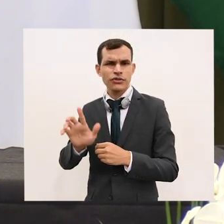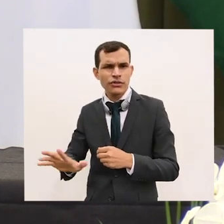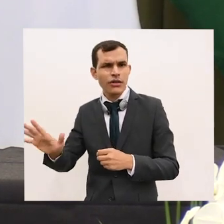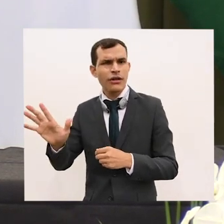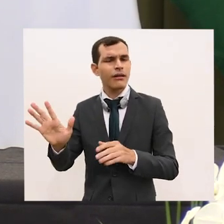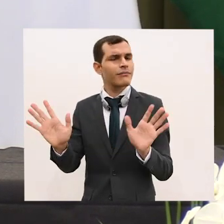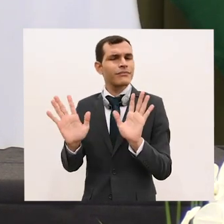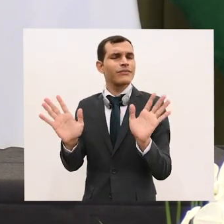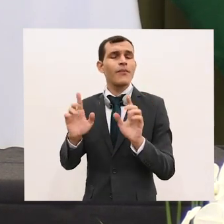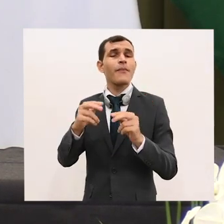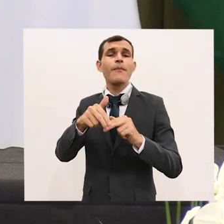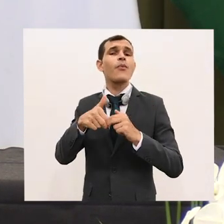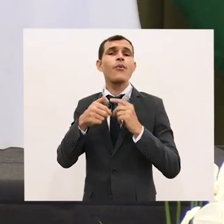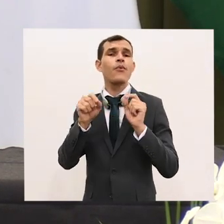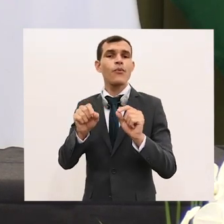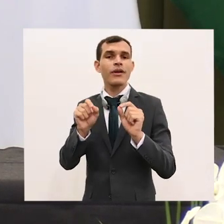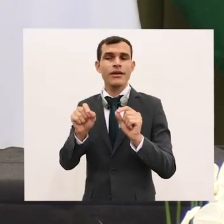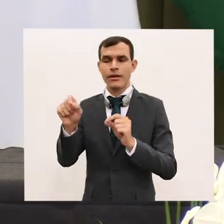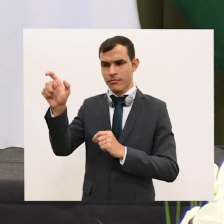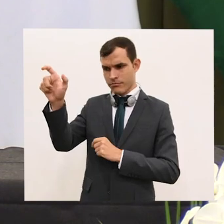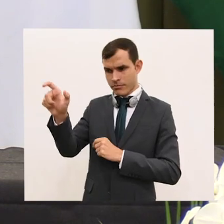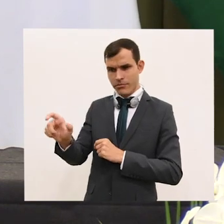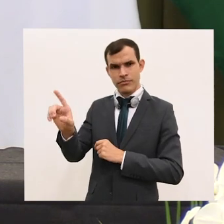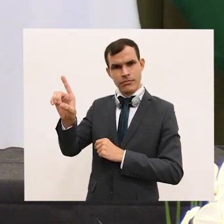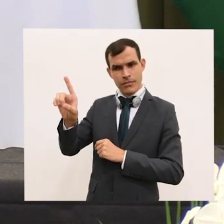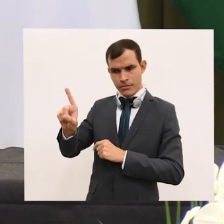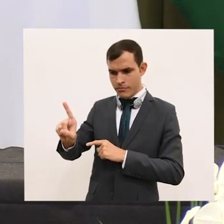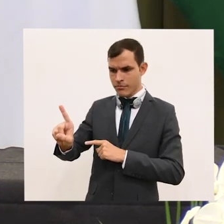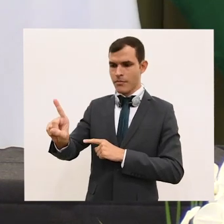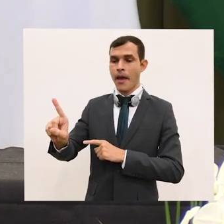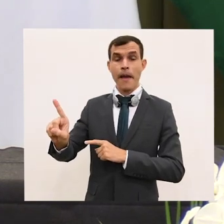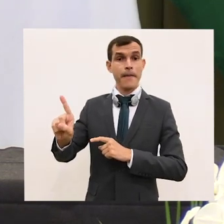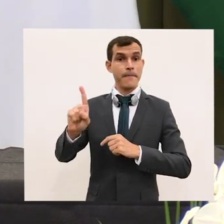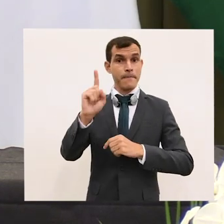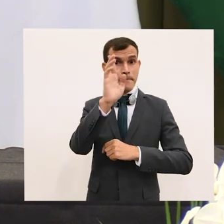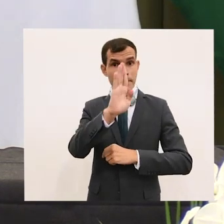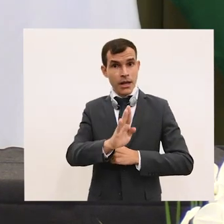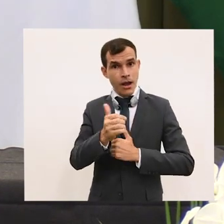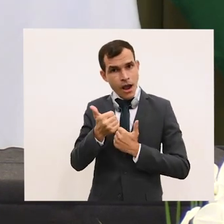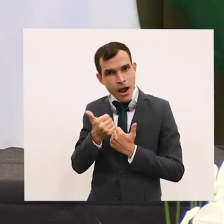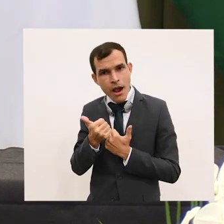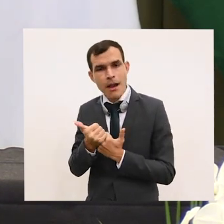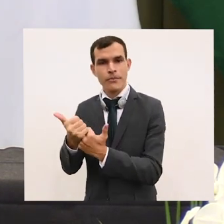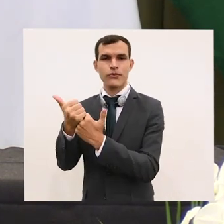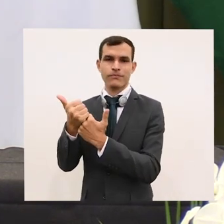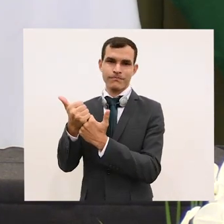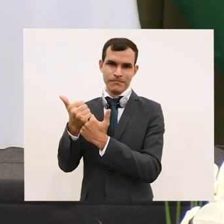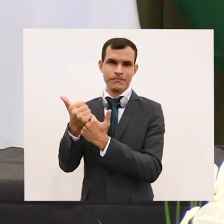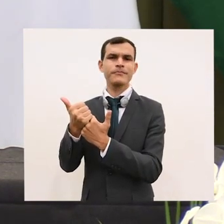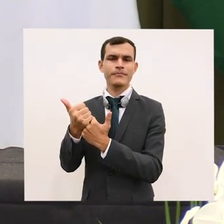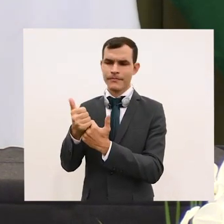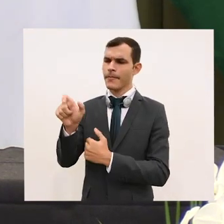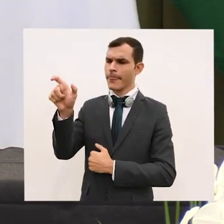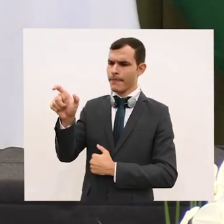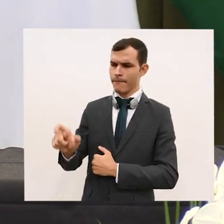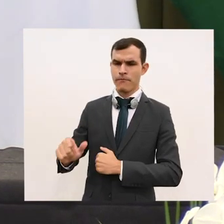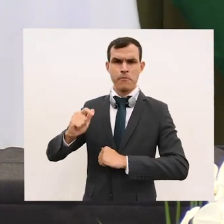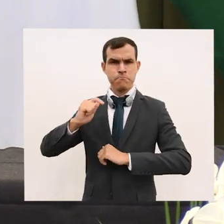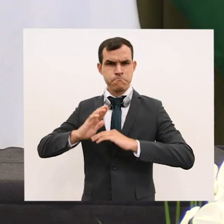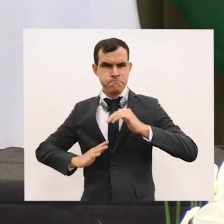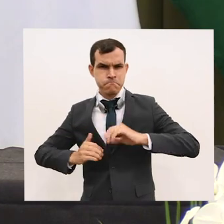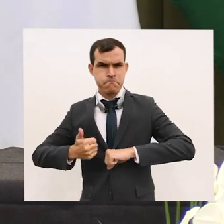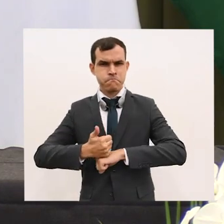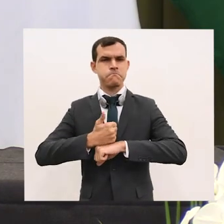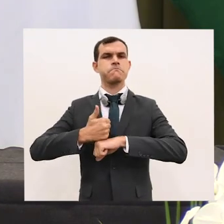o apoio do Brasil, em face do seu, diria, perfeito background acadêmico, profissional